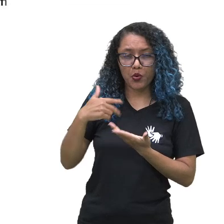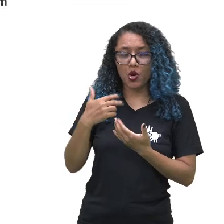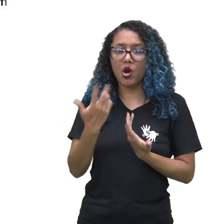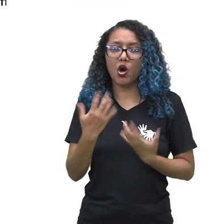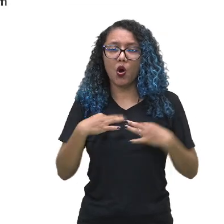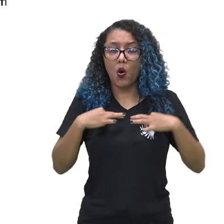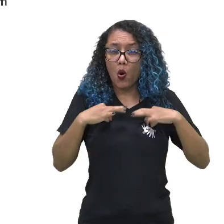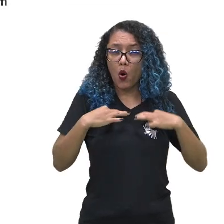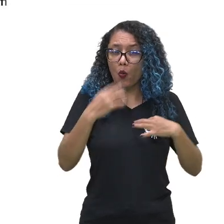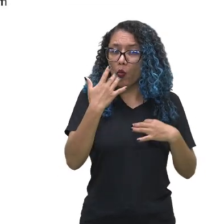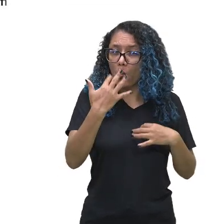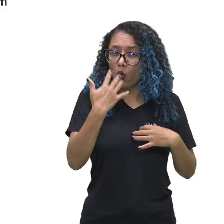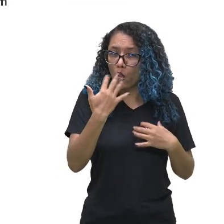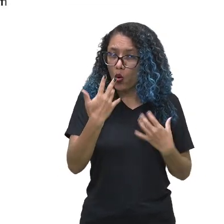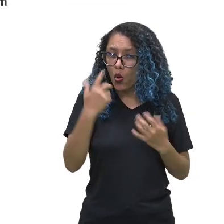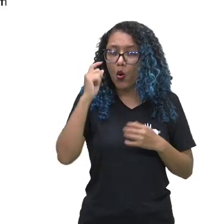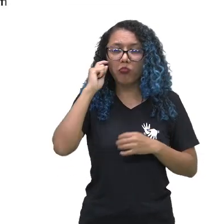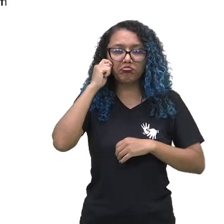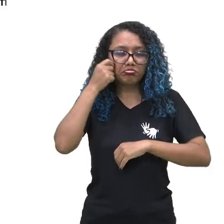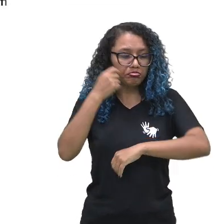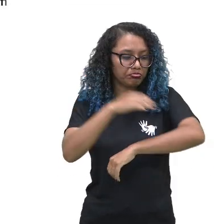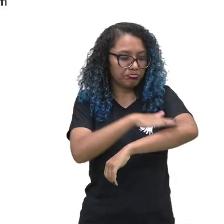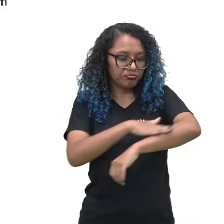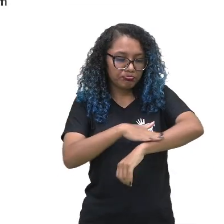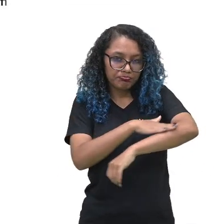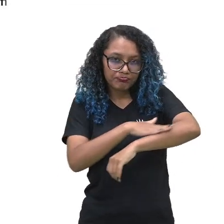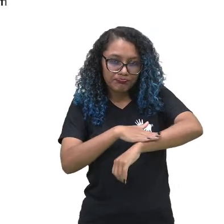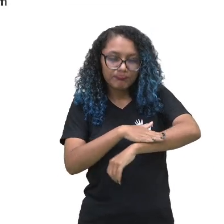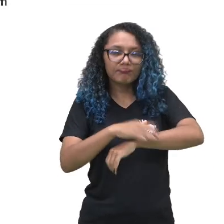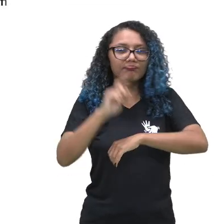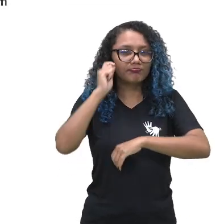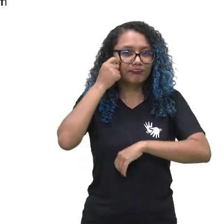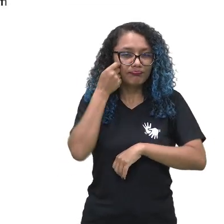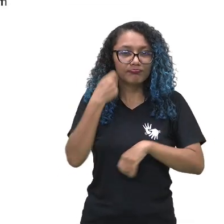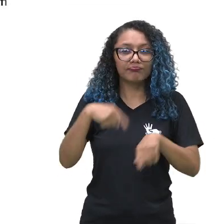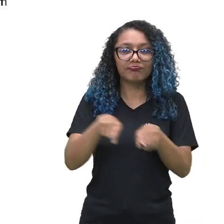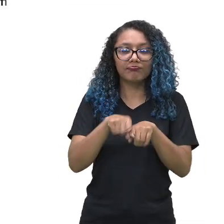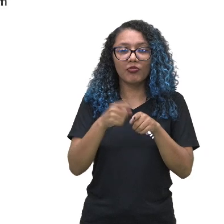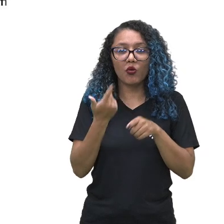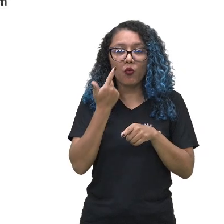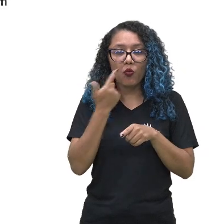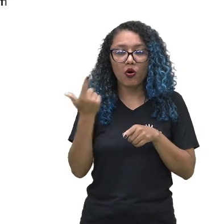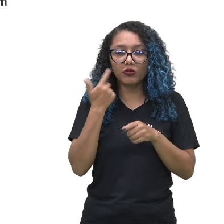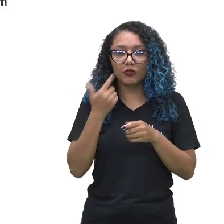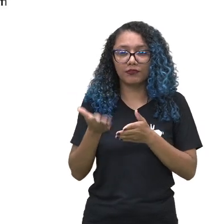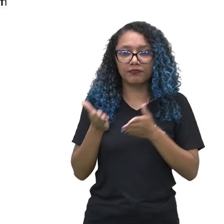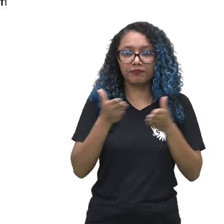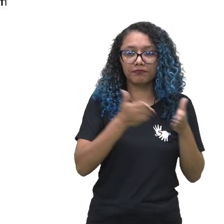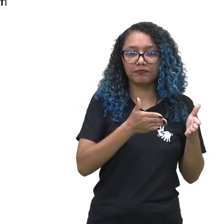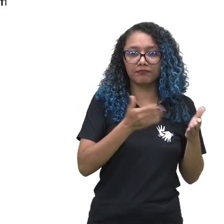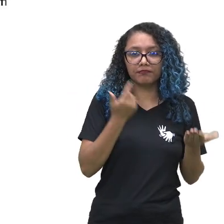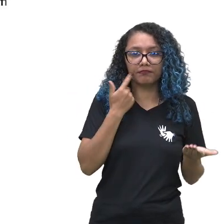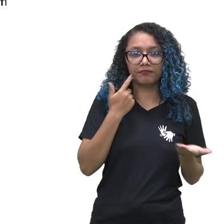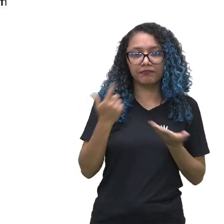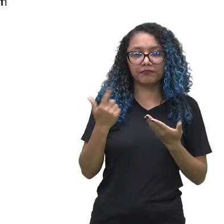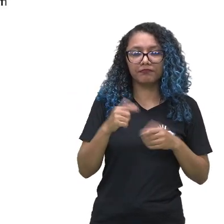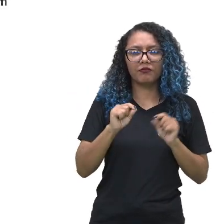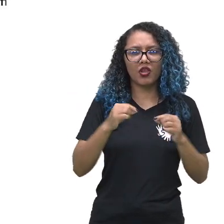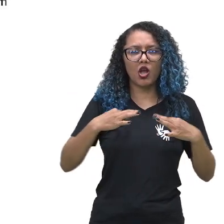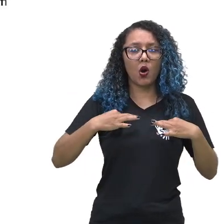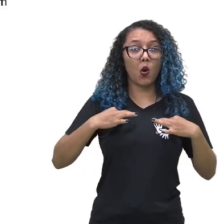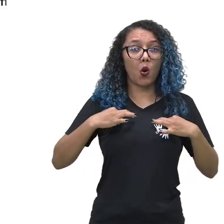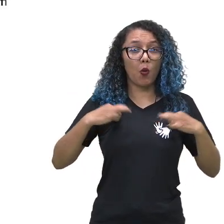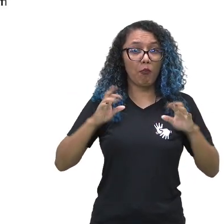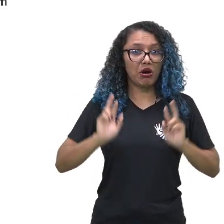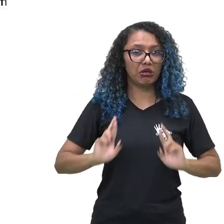roupas coloridas, de pele preta, né? E temos no outro um grupo também de pessoas com trajes